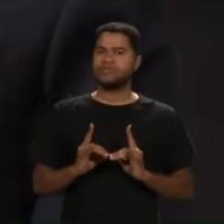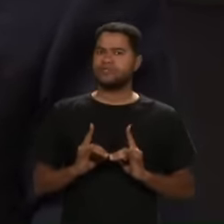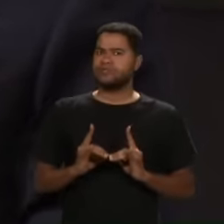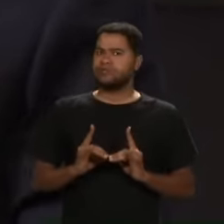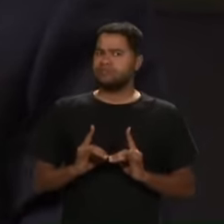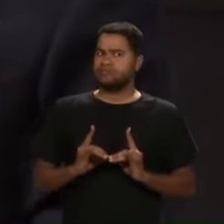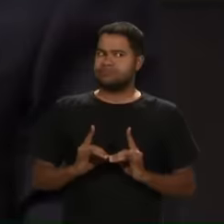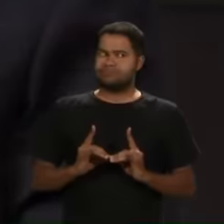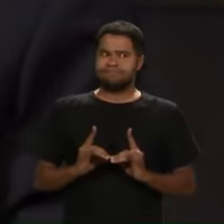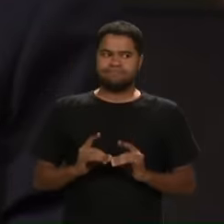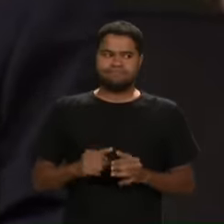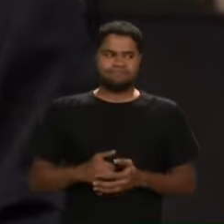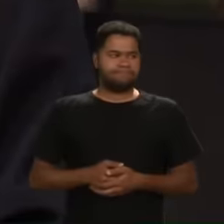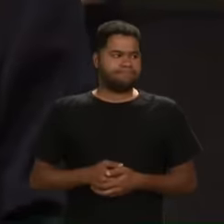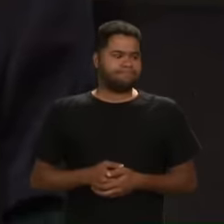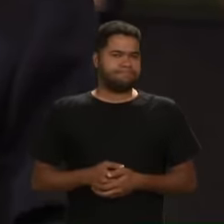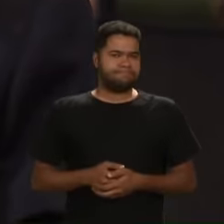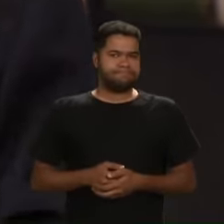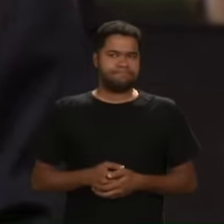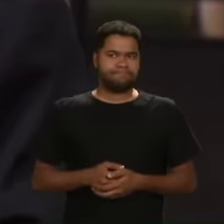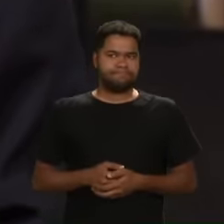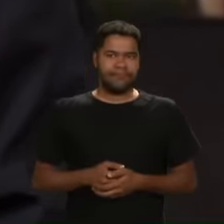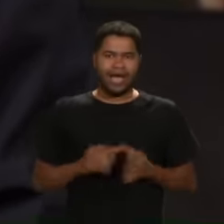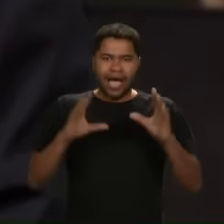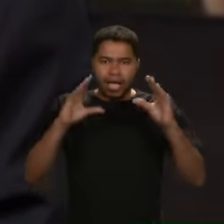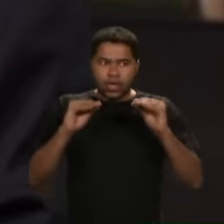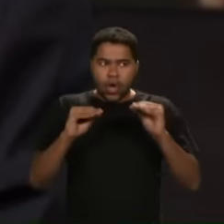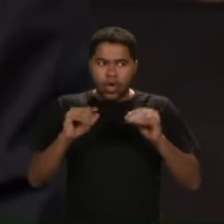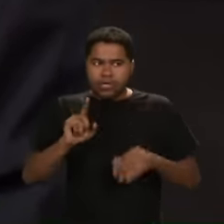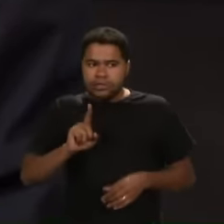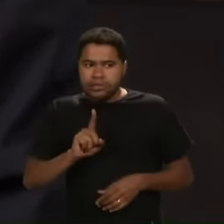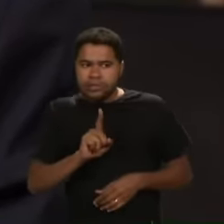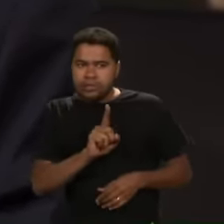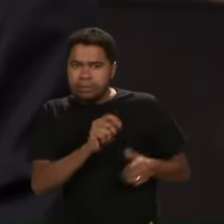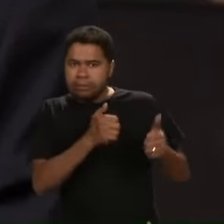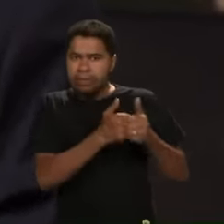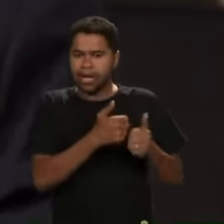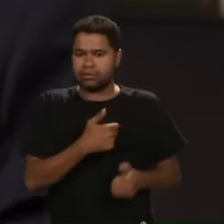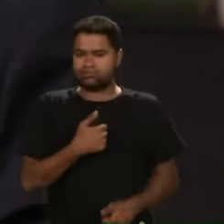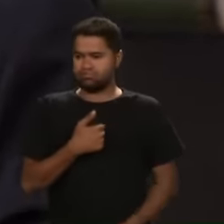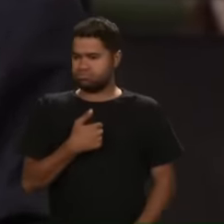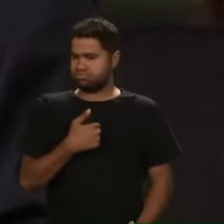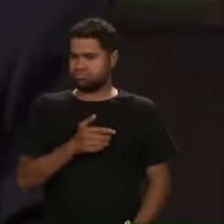Ninguém subia À noite Perto do cemitério